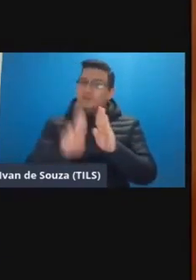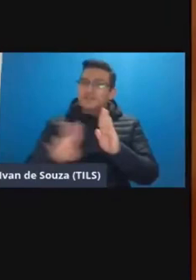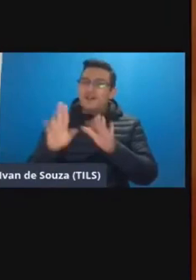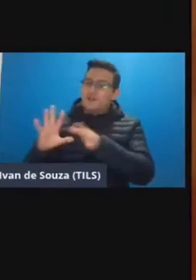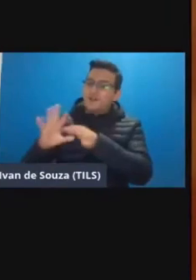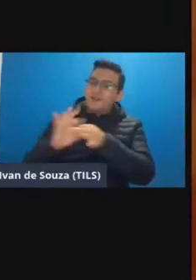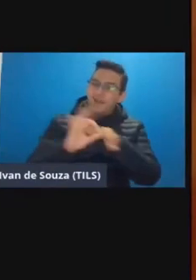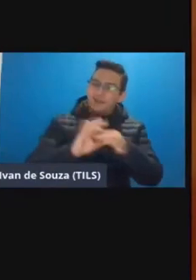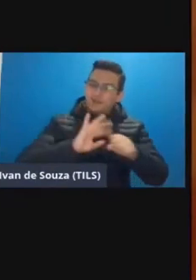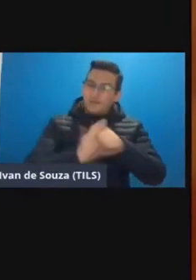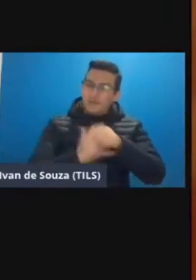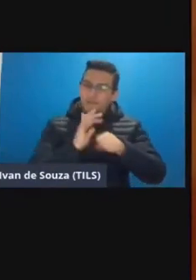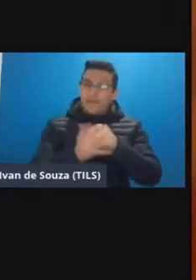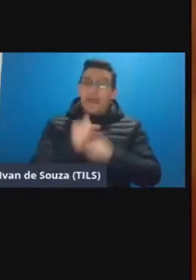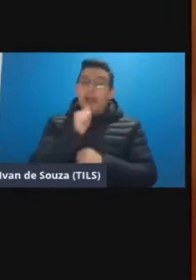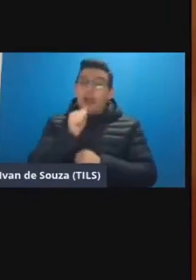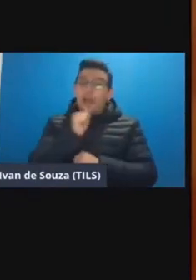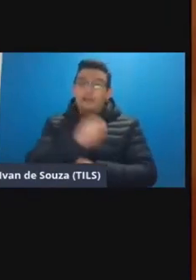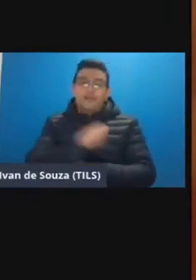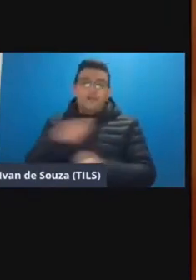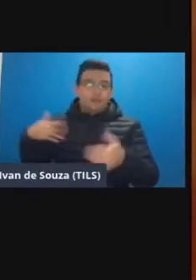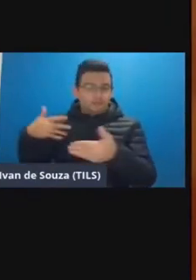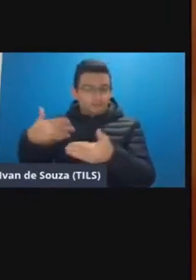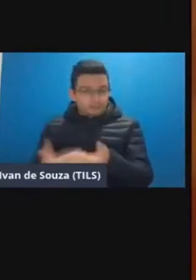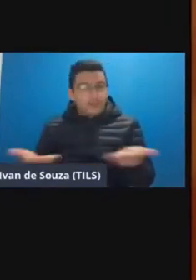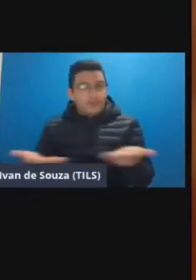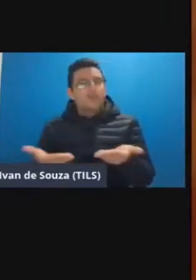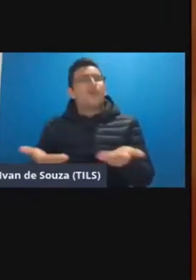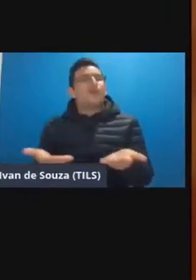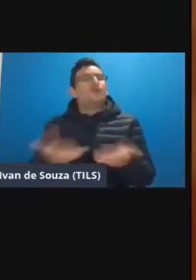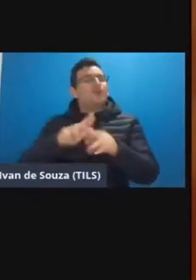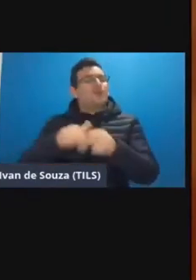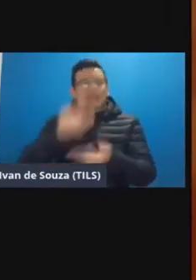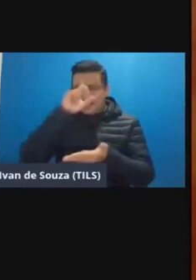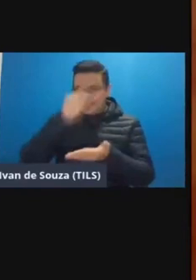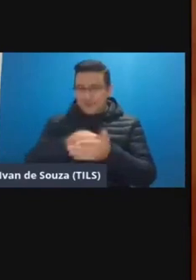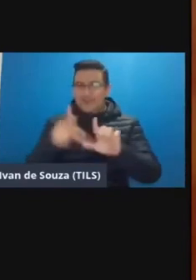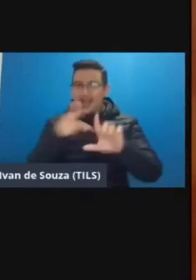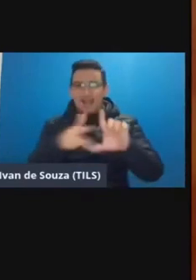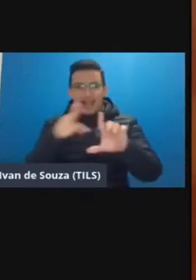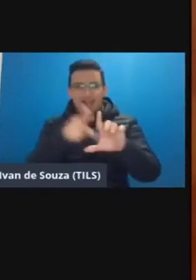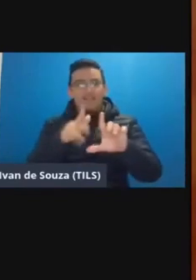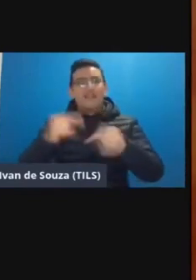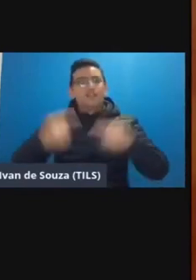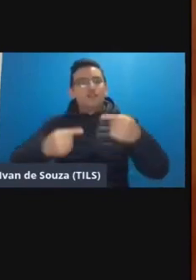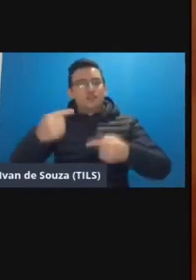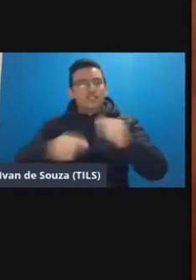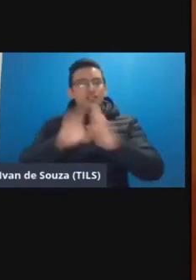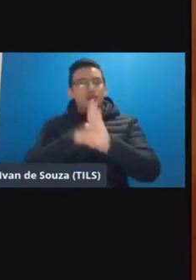contexto de pandemia que a gente ainda vive eu por isso a decisão hoje de fazer essa Live que é uma Live que vai discutir